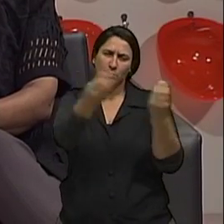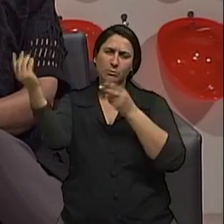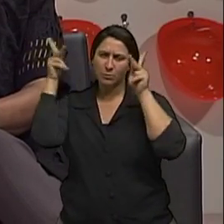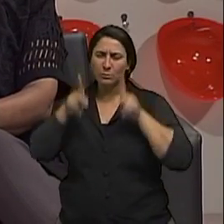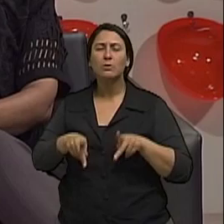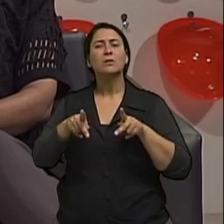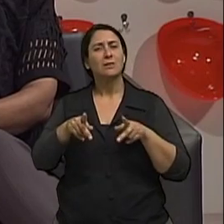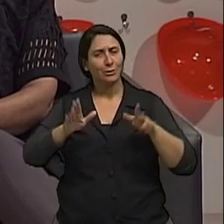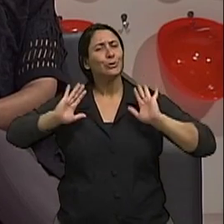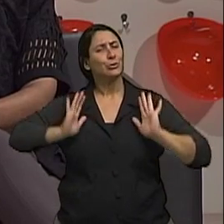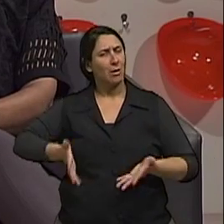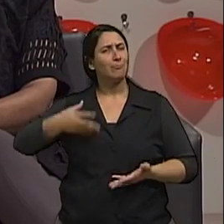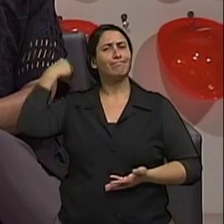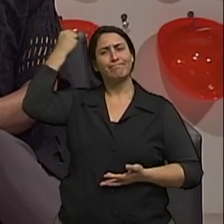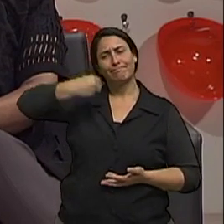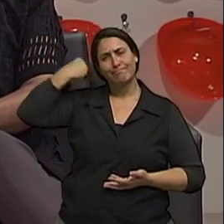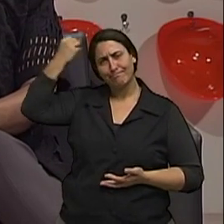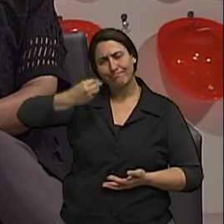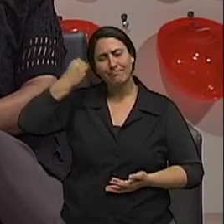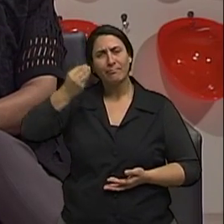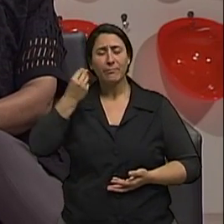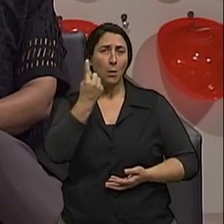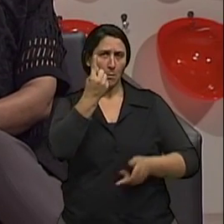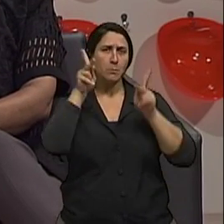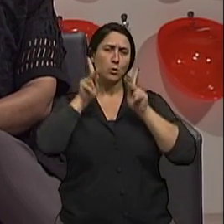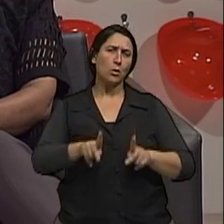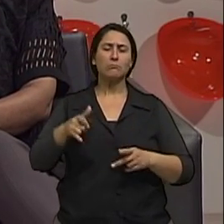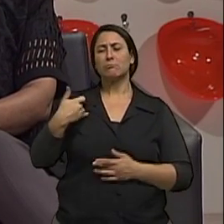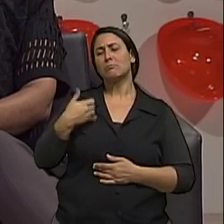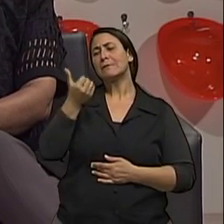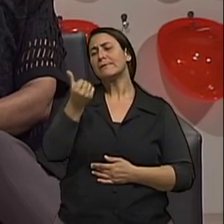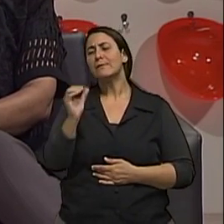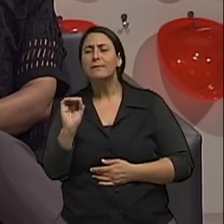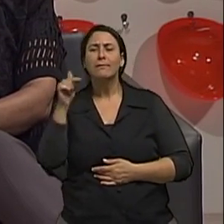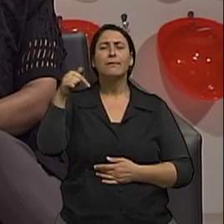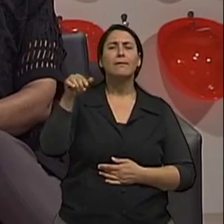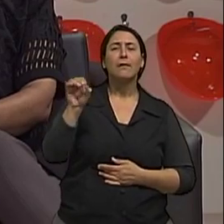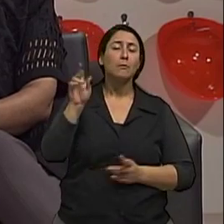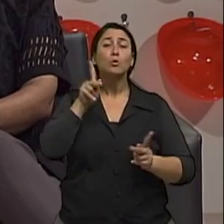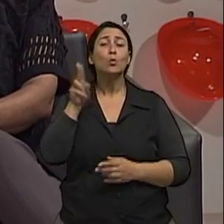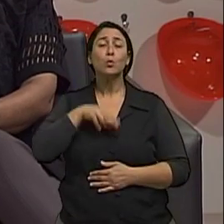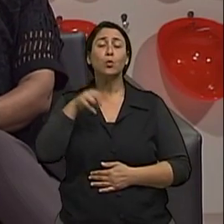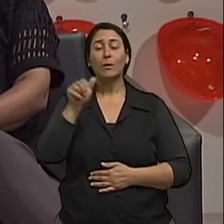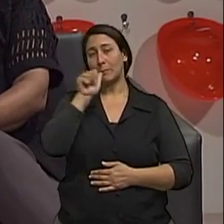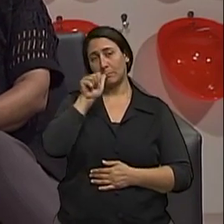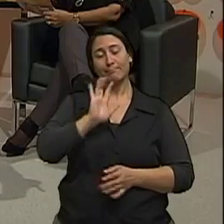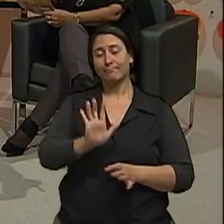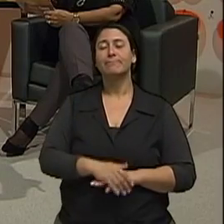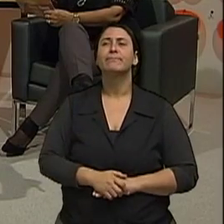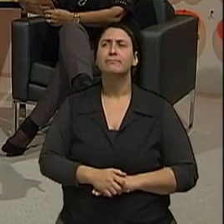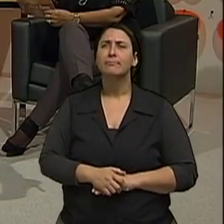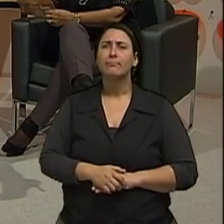que já têm experiência de vida. Uma pessoa de 60, 70, que nunca bebeu. Aí houve a